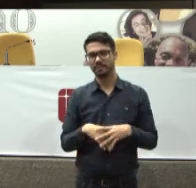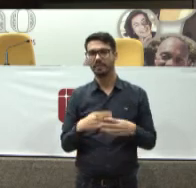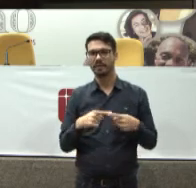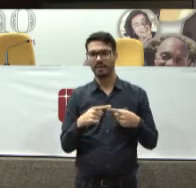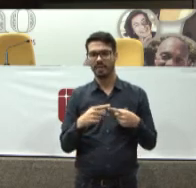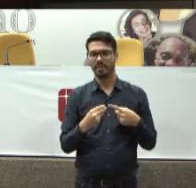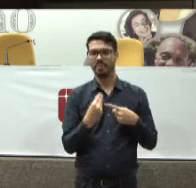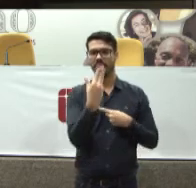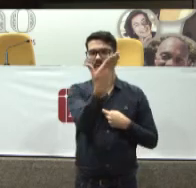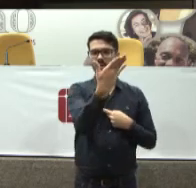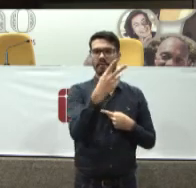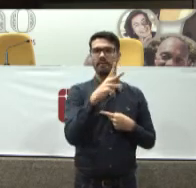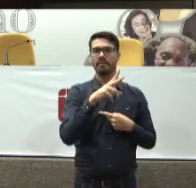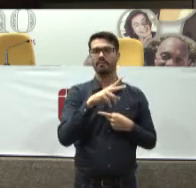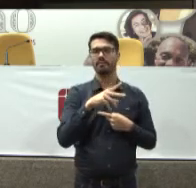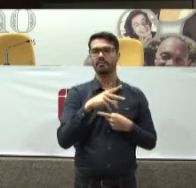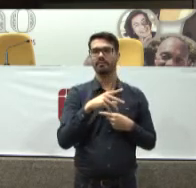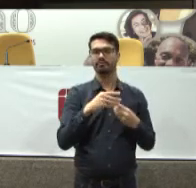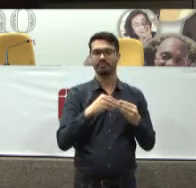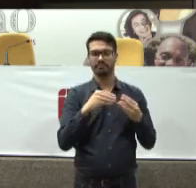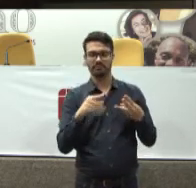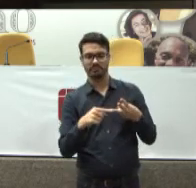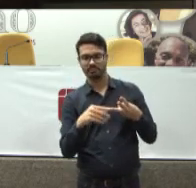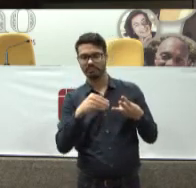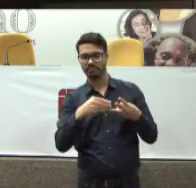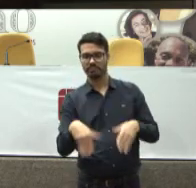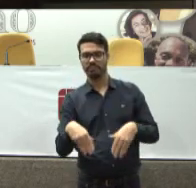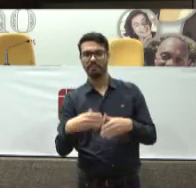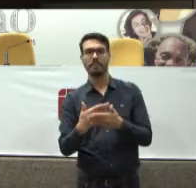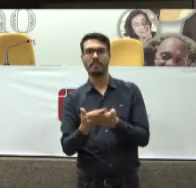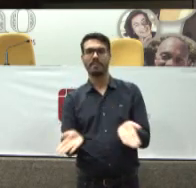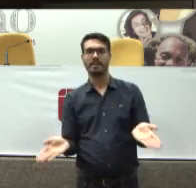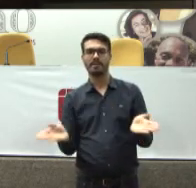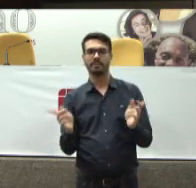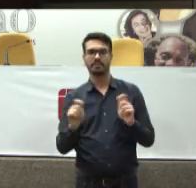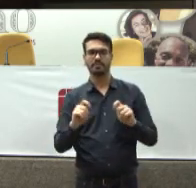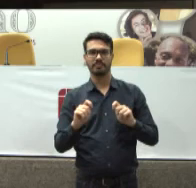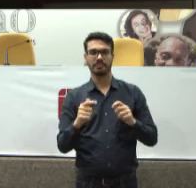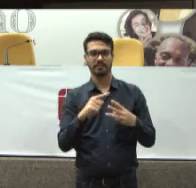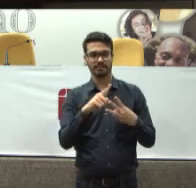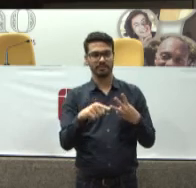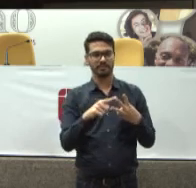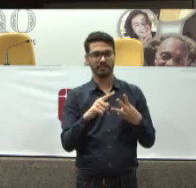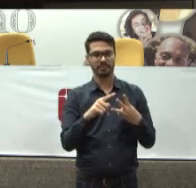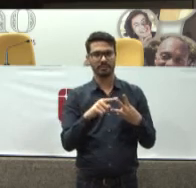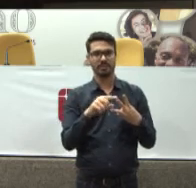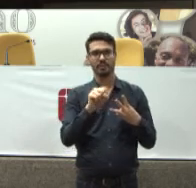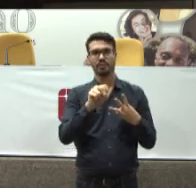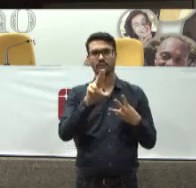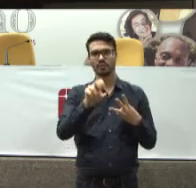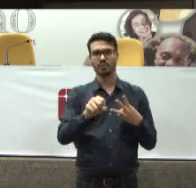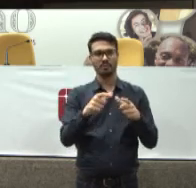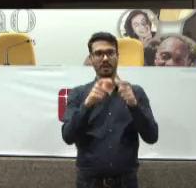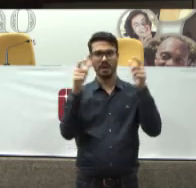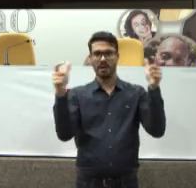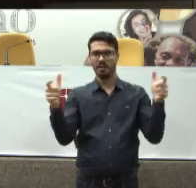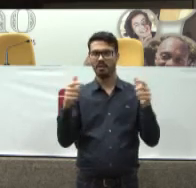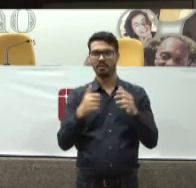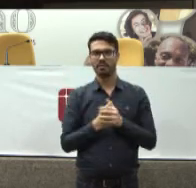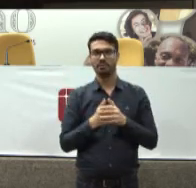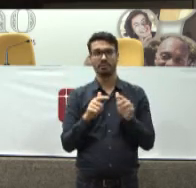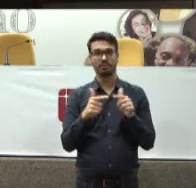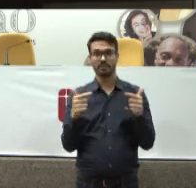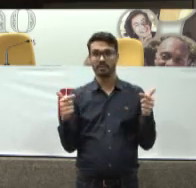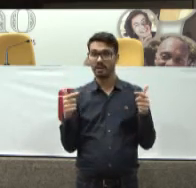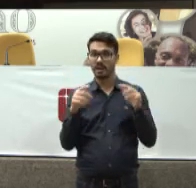dado Para esse vilão aqui E de outro lado Tem uma segunda vítima Maior Que é o próprio SUS Que é desestruturado No seu